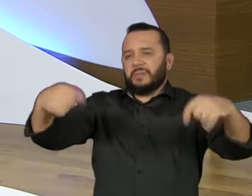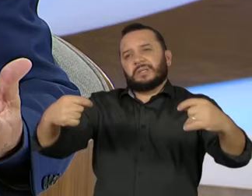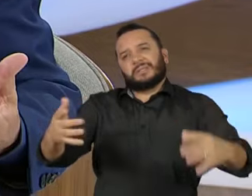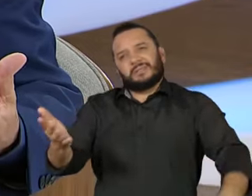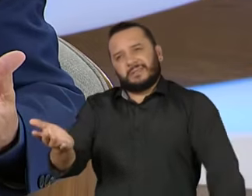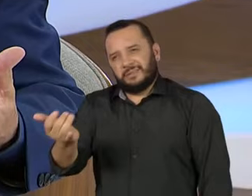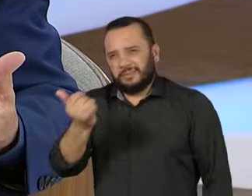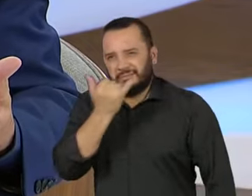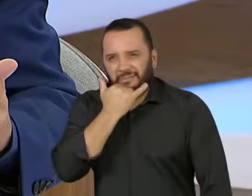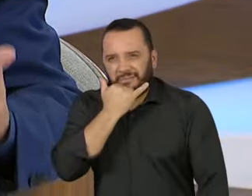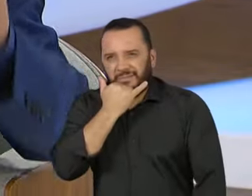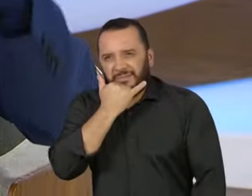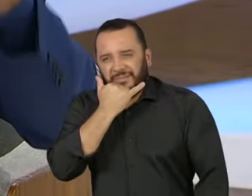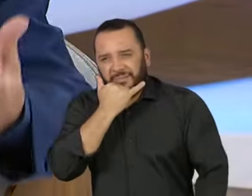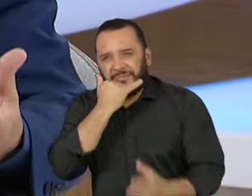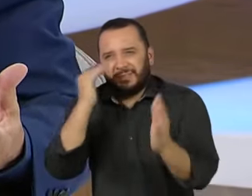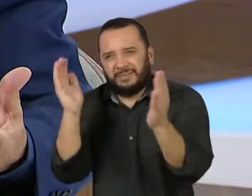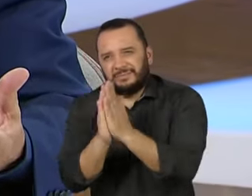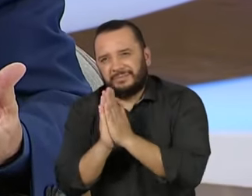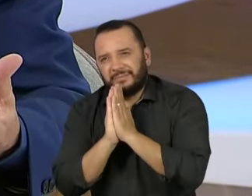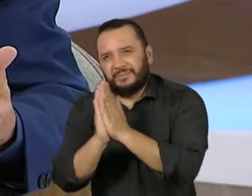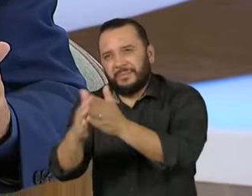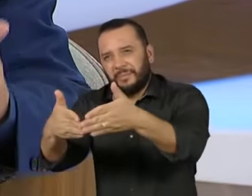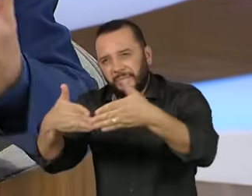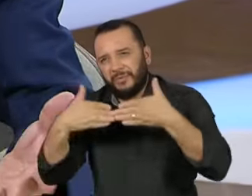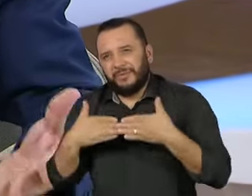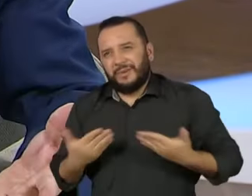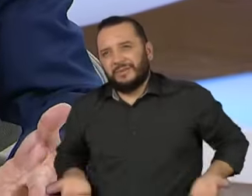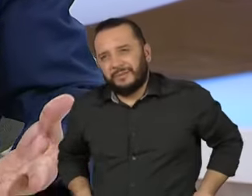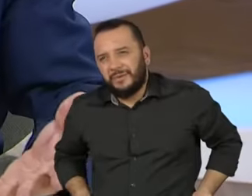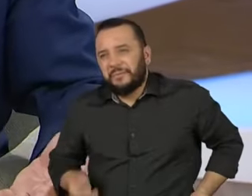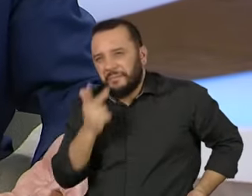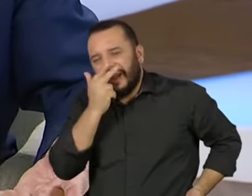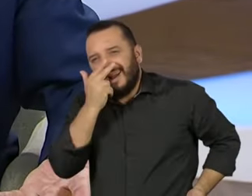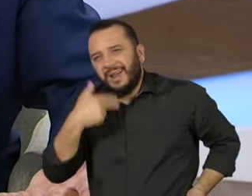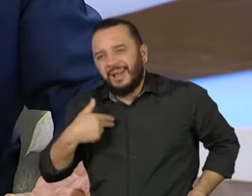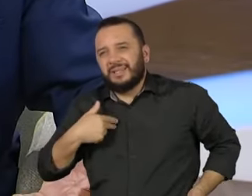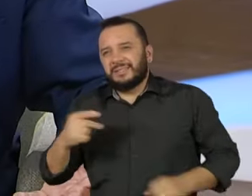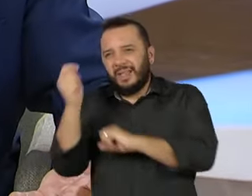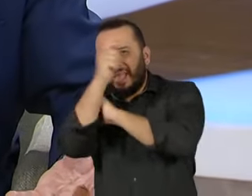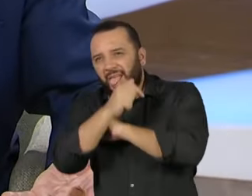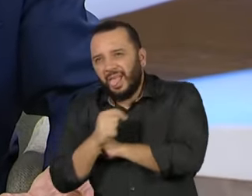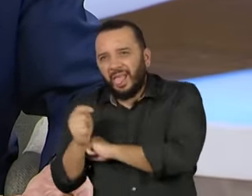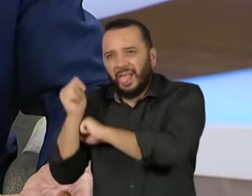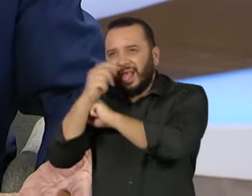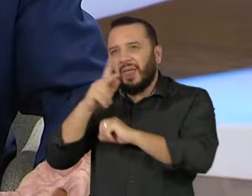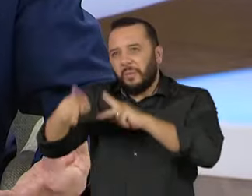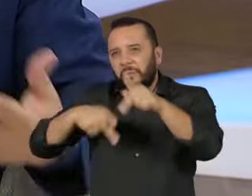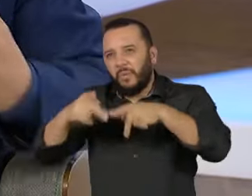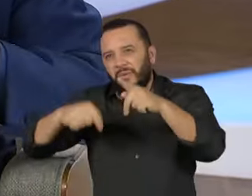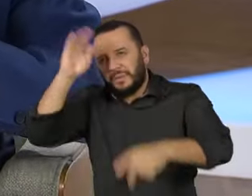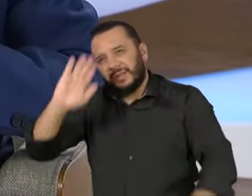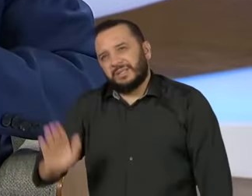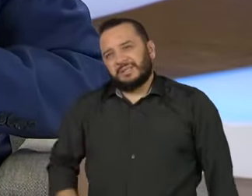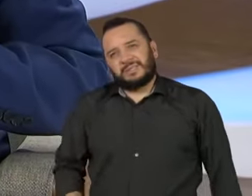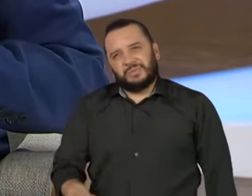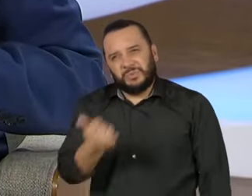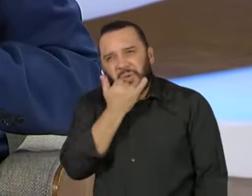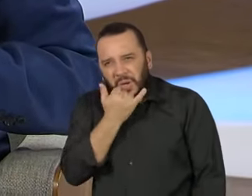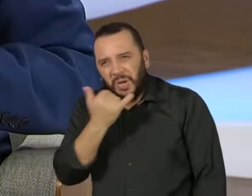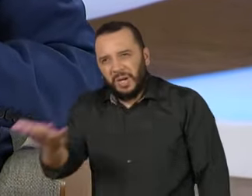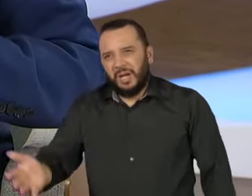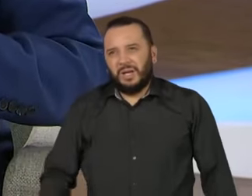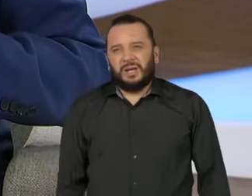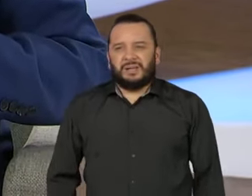dó, assim. É zombar do povo brasileiro, da inteligência do povo brasileiro, sabe? Pois é. Eu acho que isso,